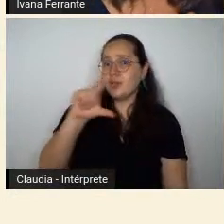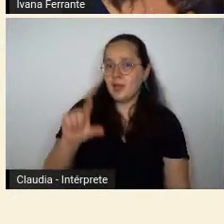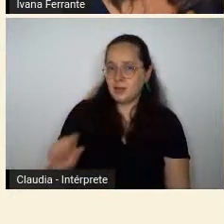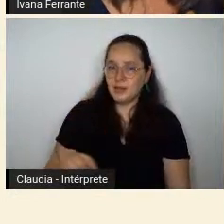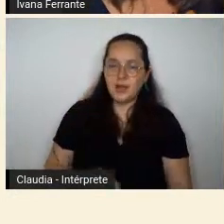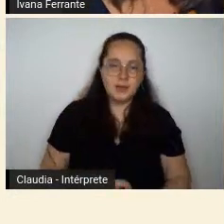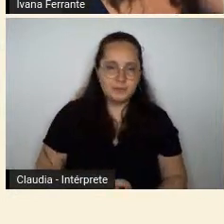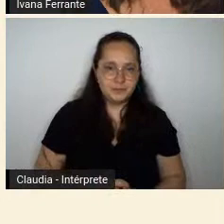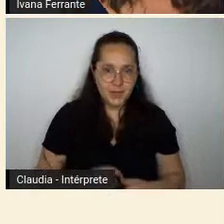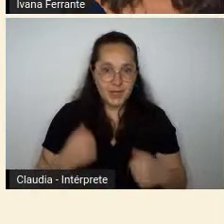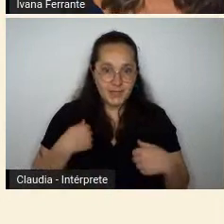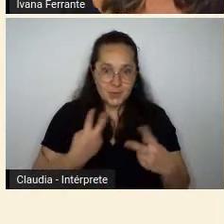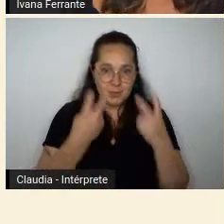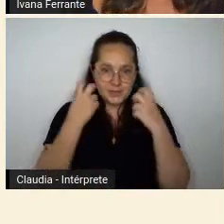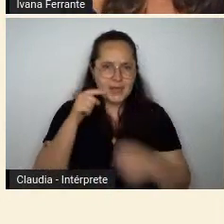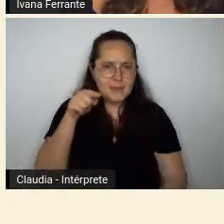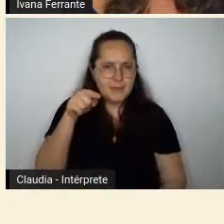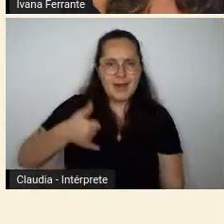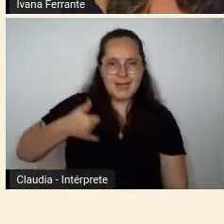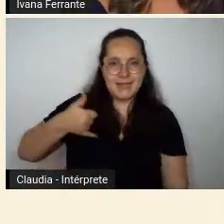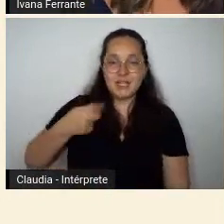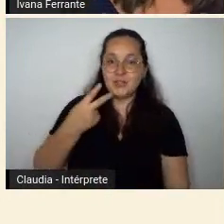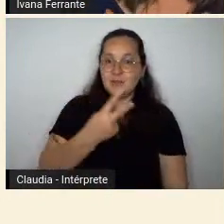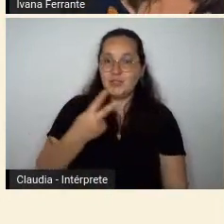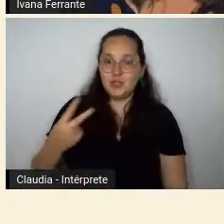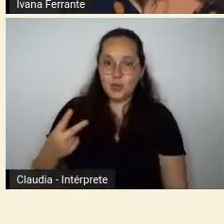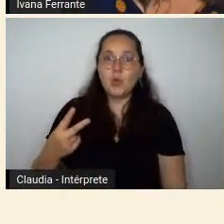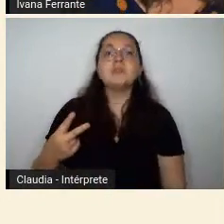participa da Semana de Arte Moderna.